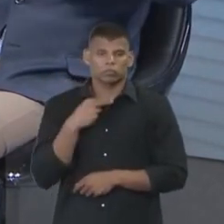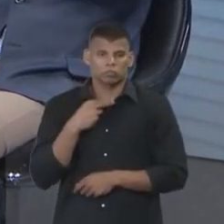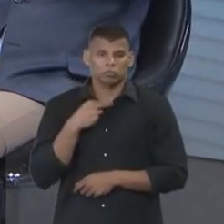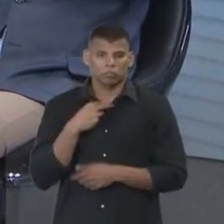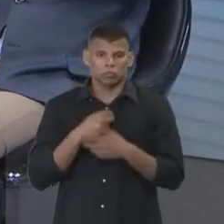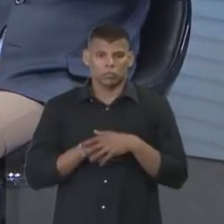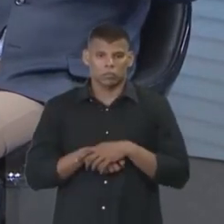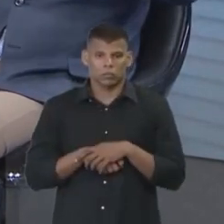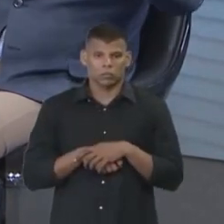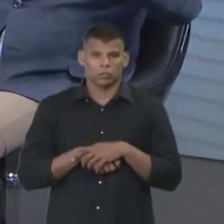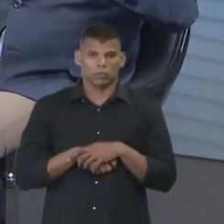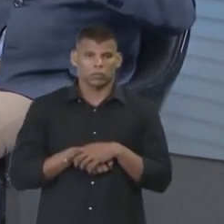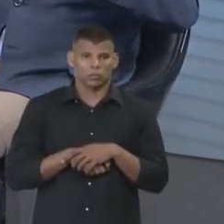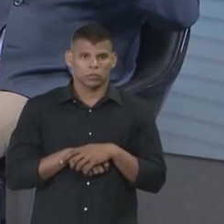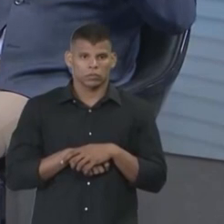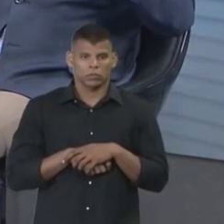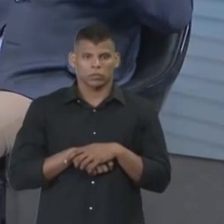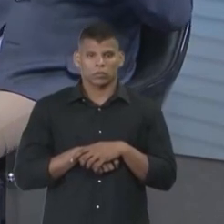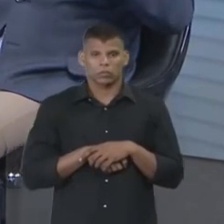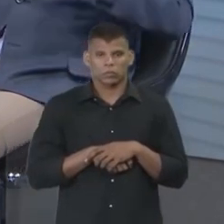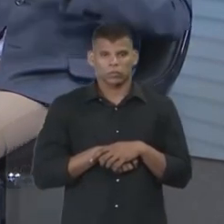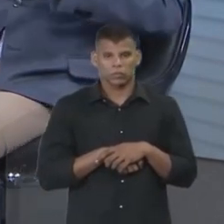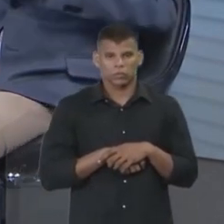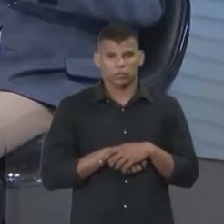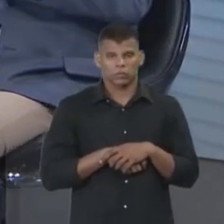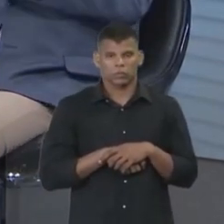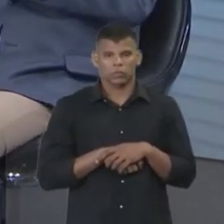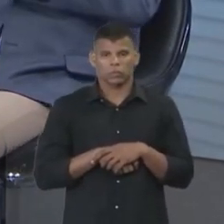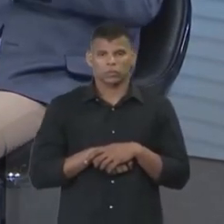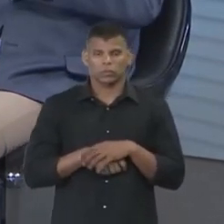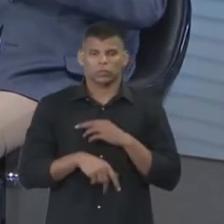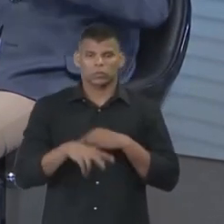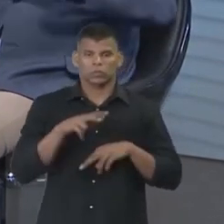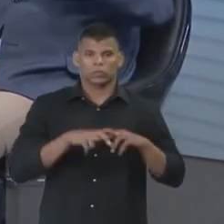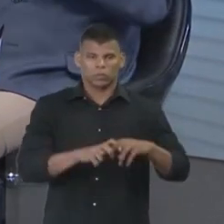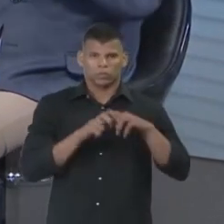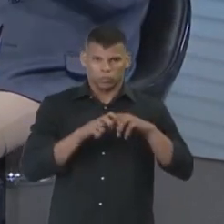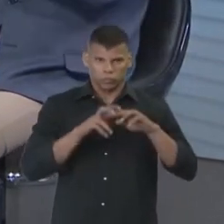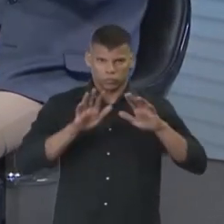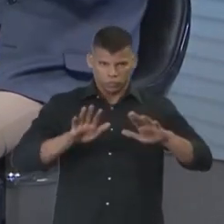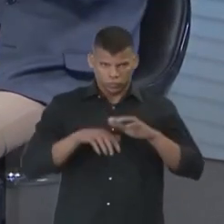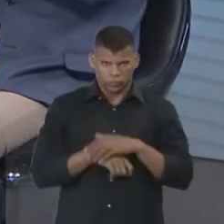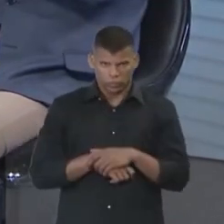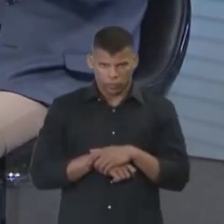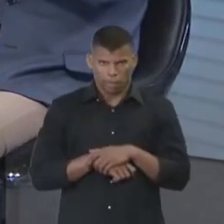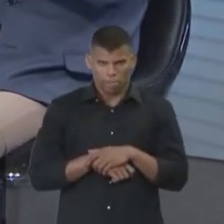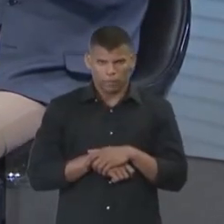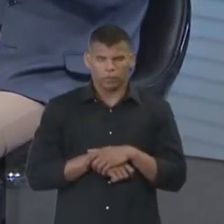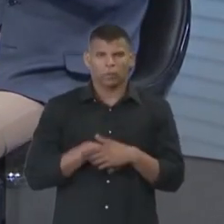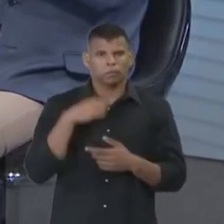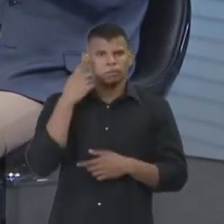ir além da lua muito, não temos. Portanto, dá para acreditar em direito constitucional ambiental, ou seja,